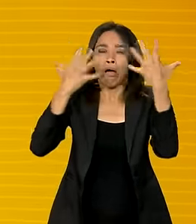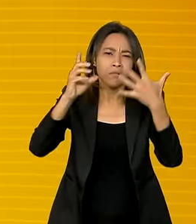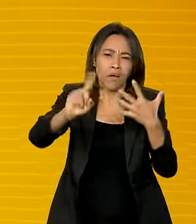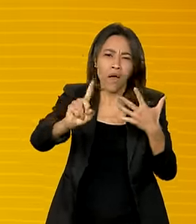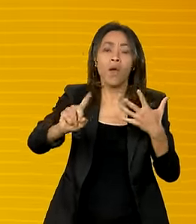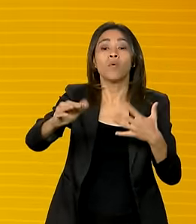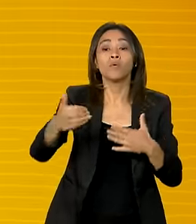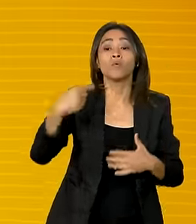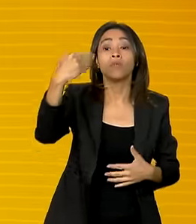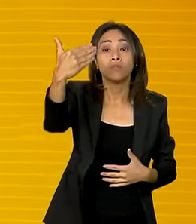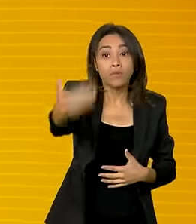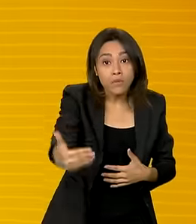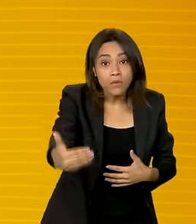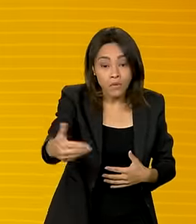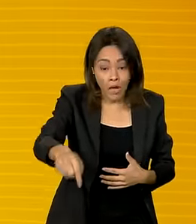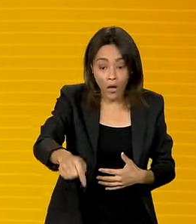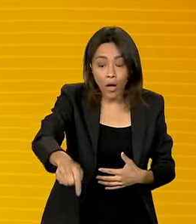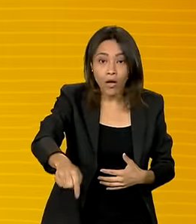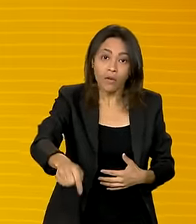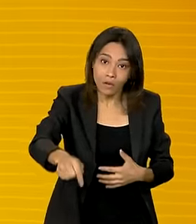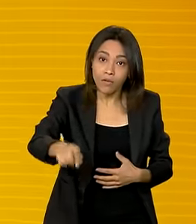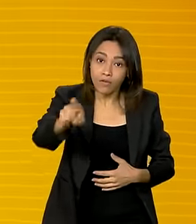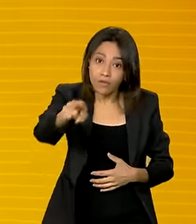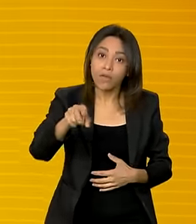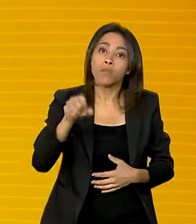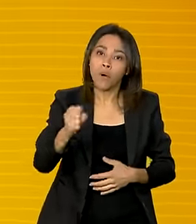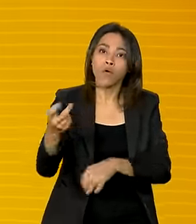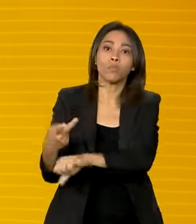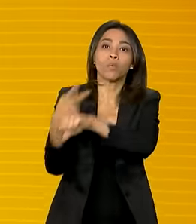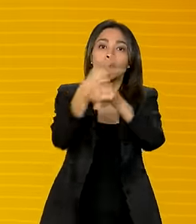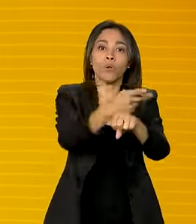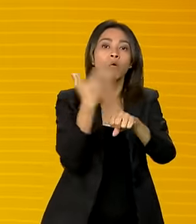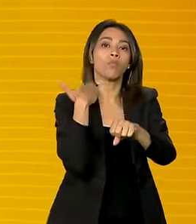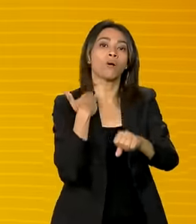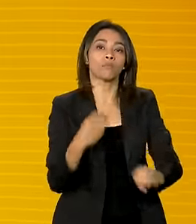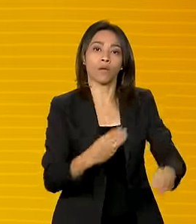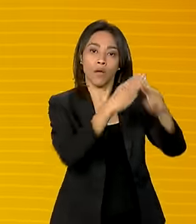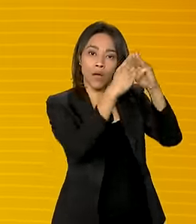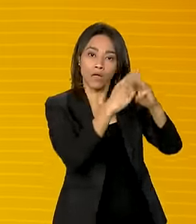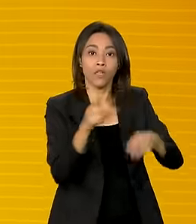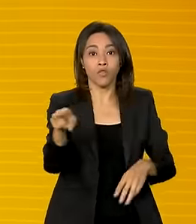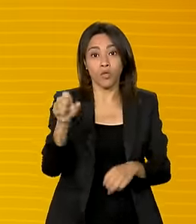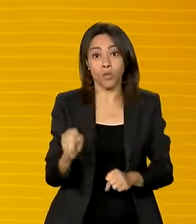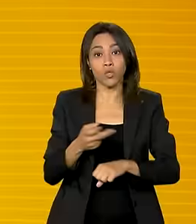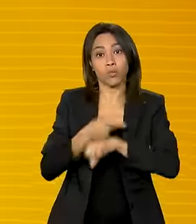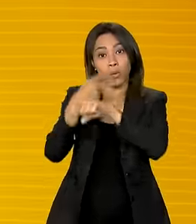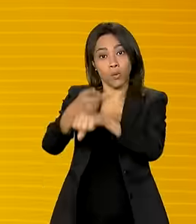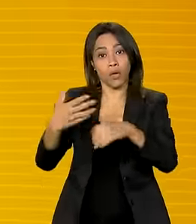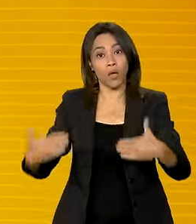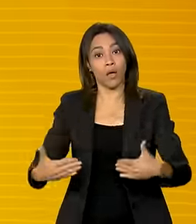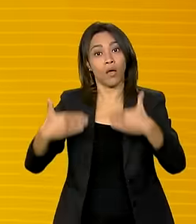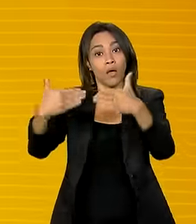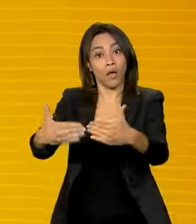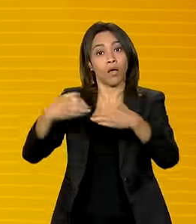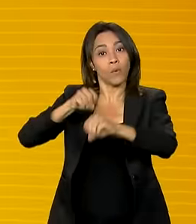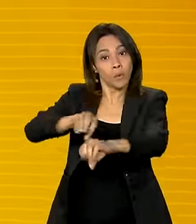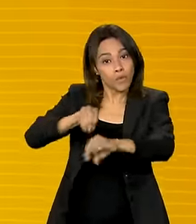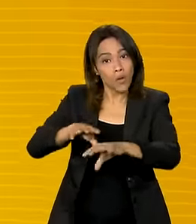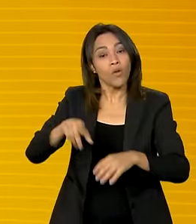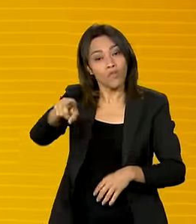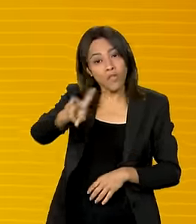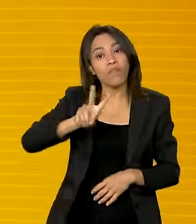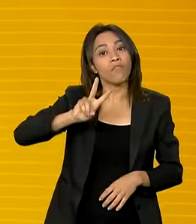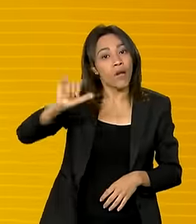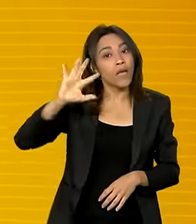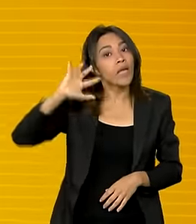partir de segunda-feira, a partir de agora, você pode procurar a Caixa, pode procurar o MEC. E você vai cuidar de